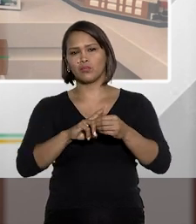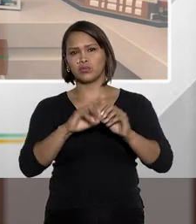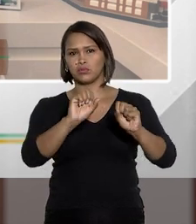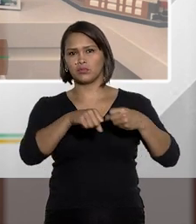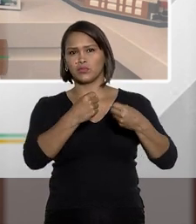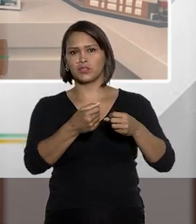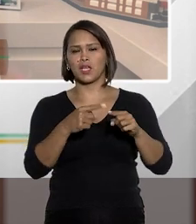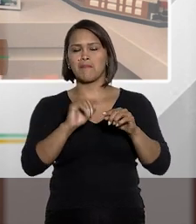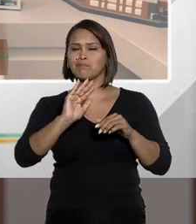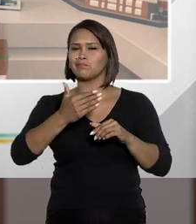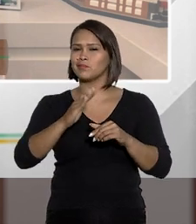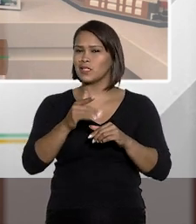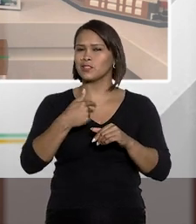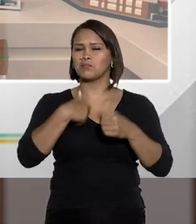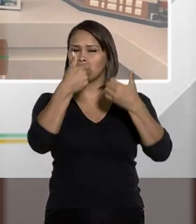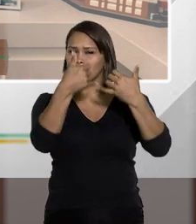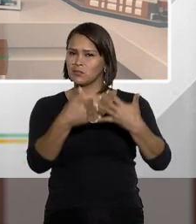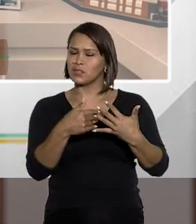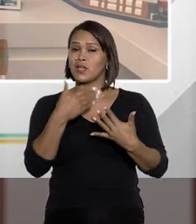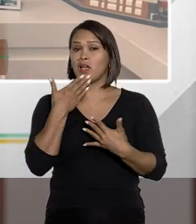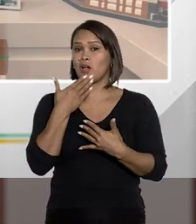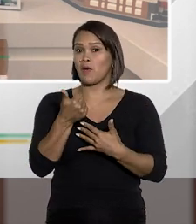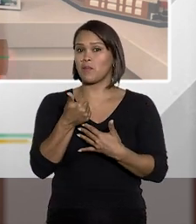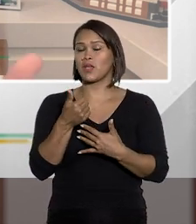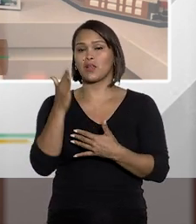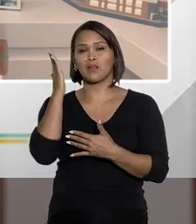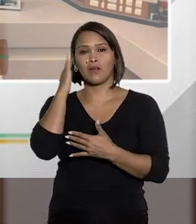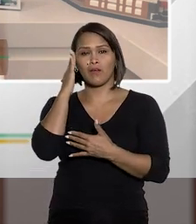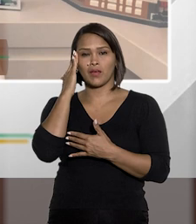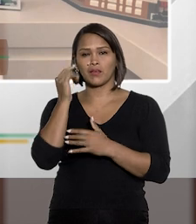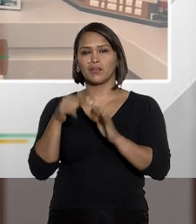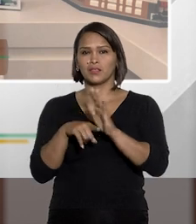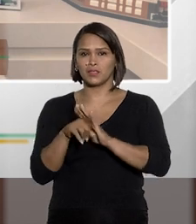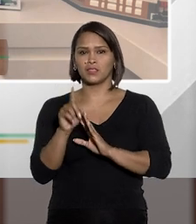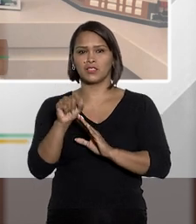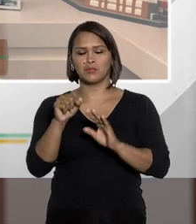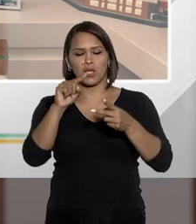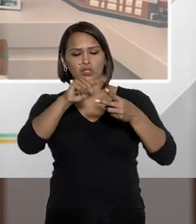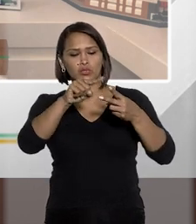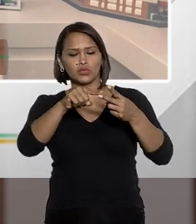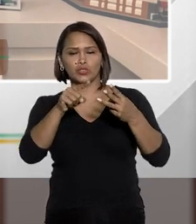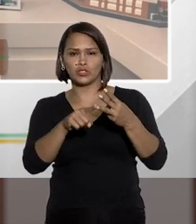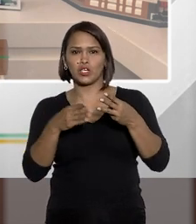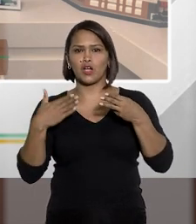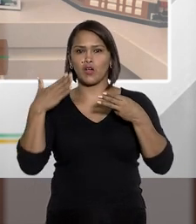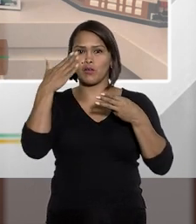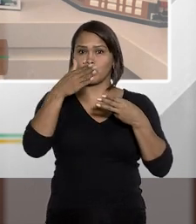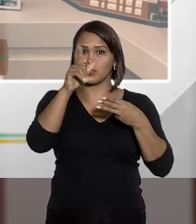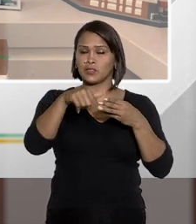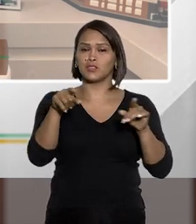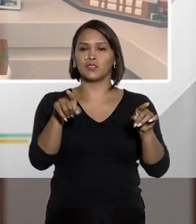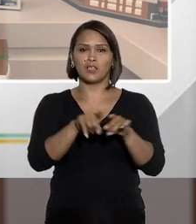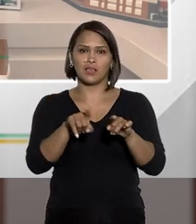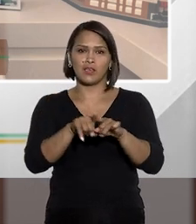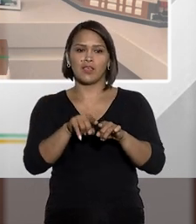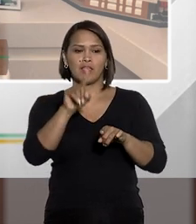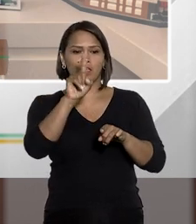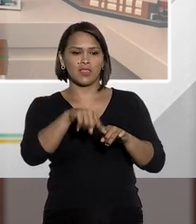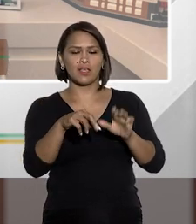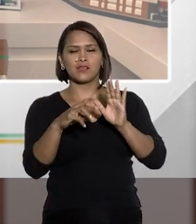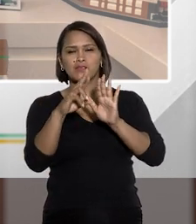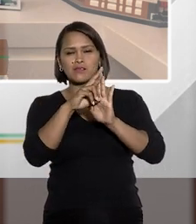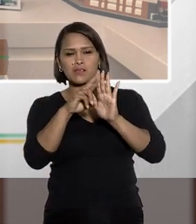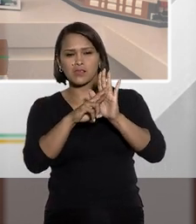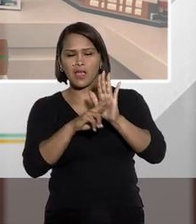autoridade. Então, acho que é mais ou menos por aí, Tiago. é uma melhor compreensão dos tipos objetivos e também